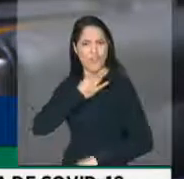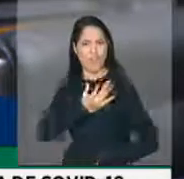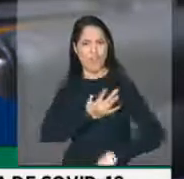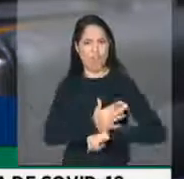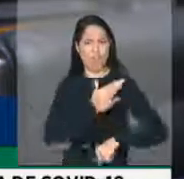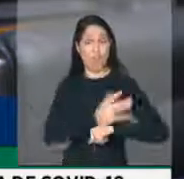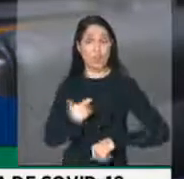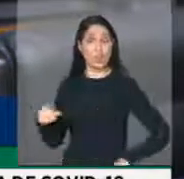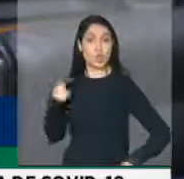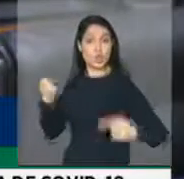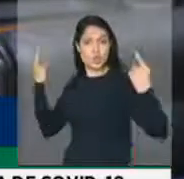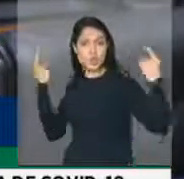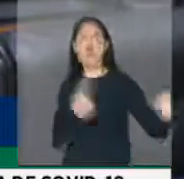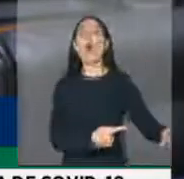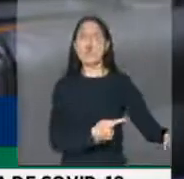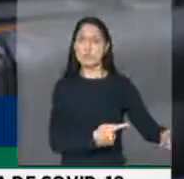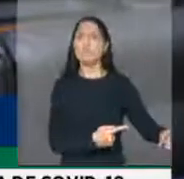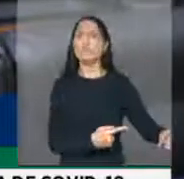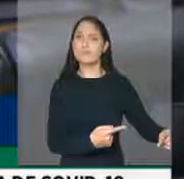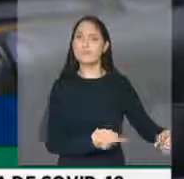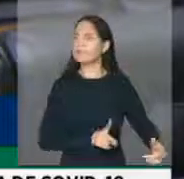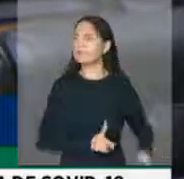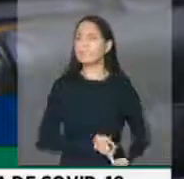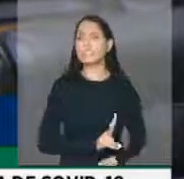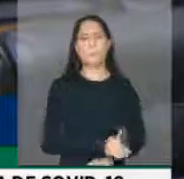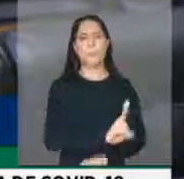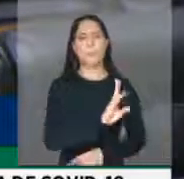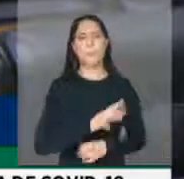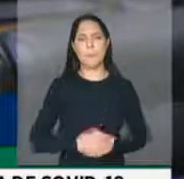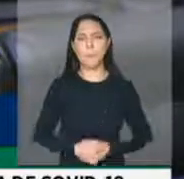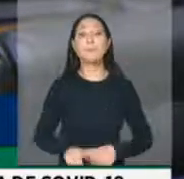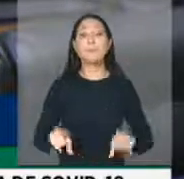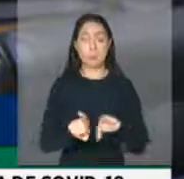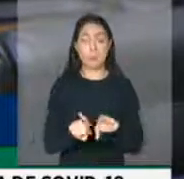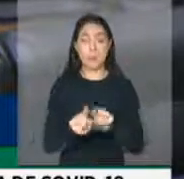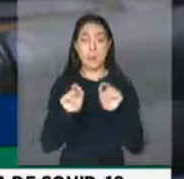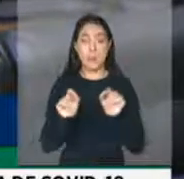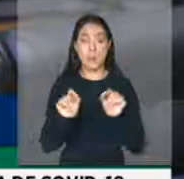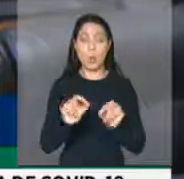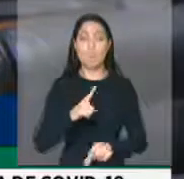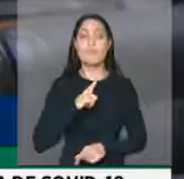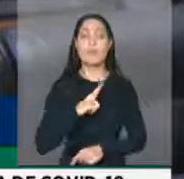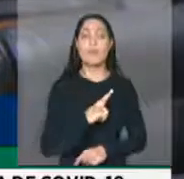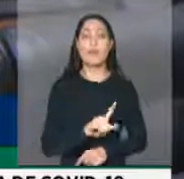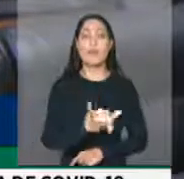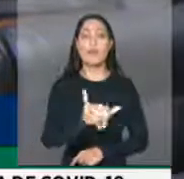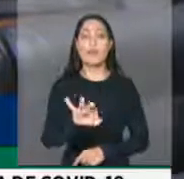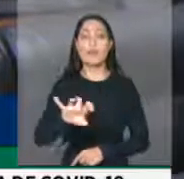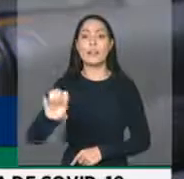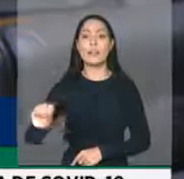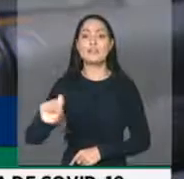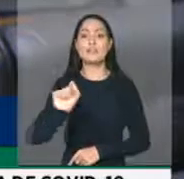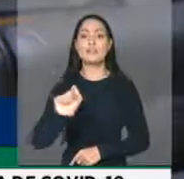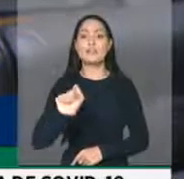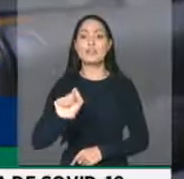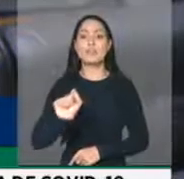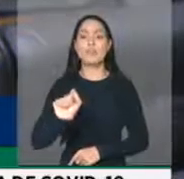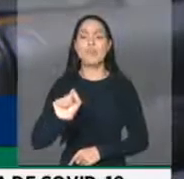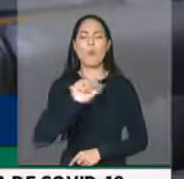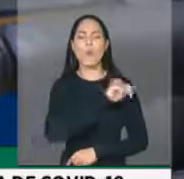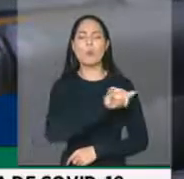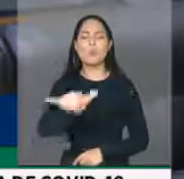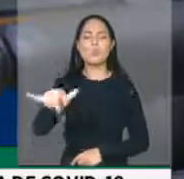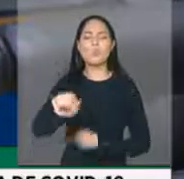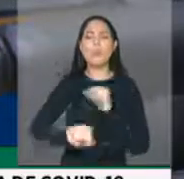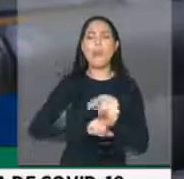da comissão aqui no Congresso Nacional é a nossa querida deputada Lídice. Mas eu quero registrar aqui o que tem